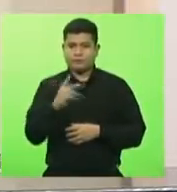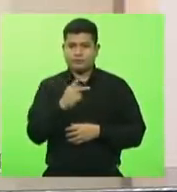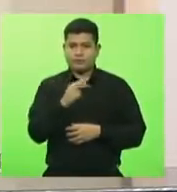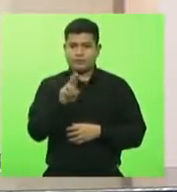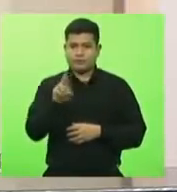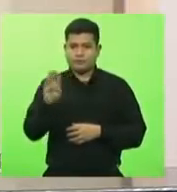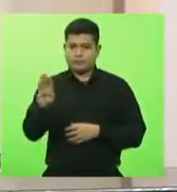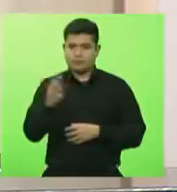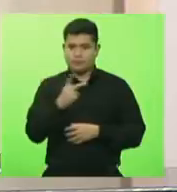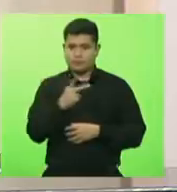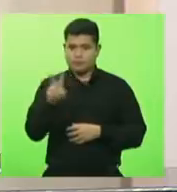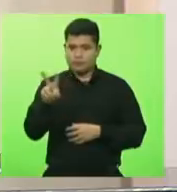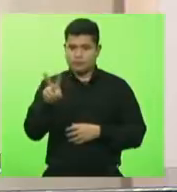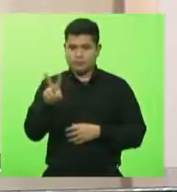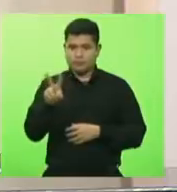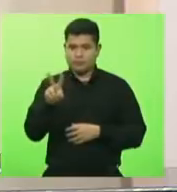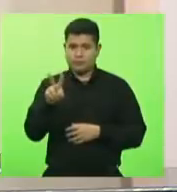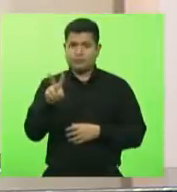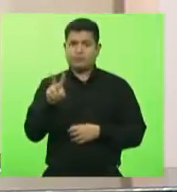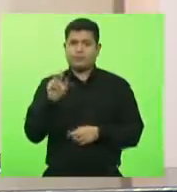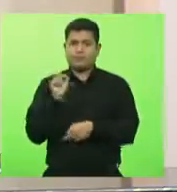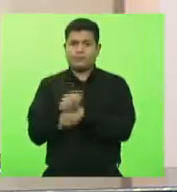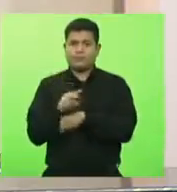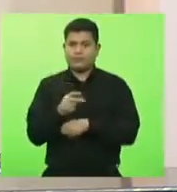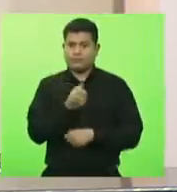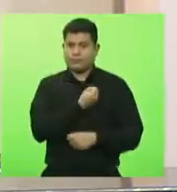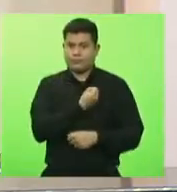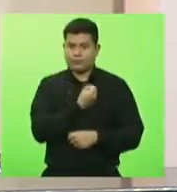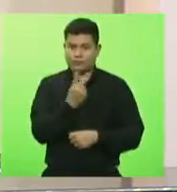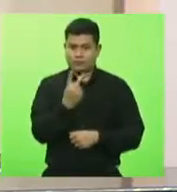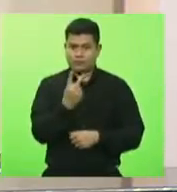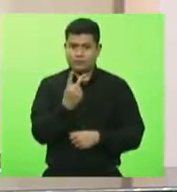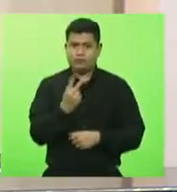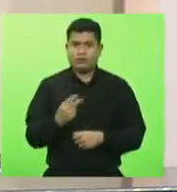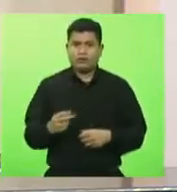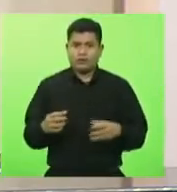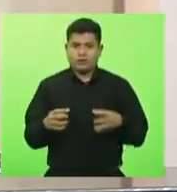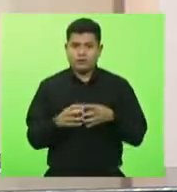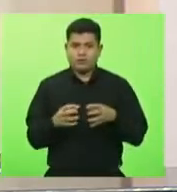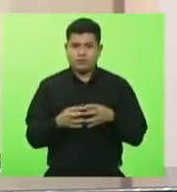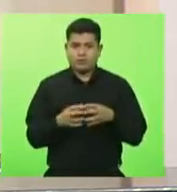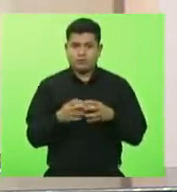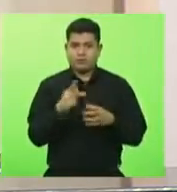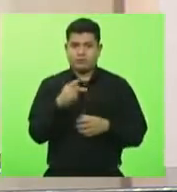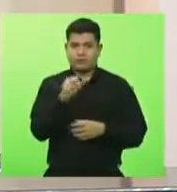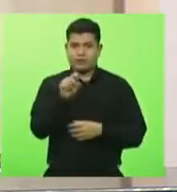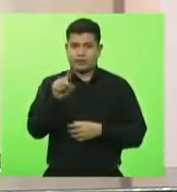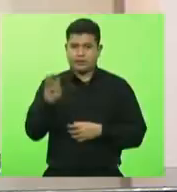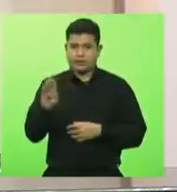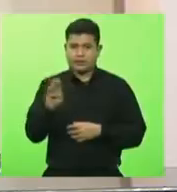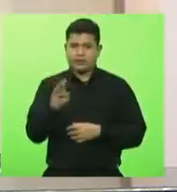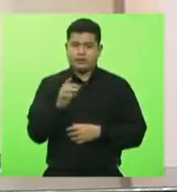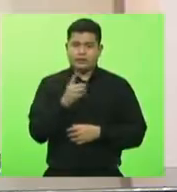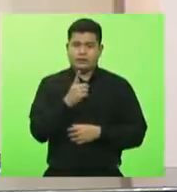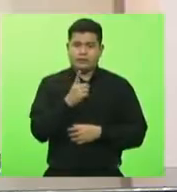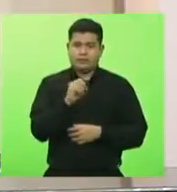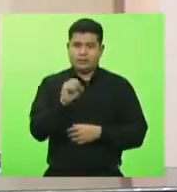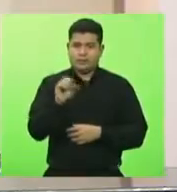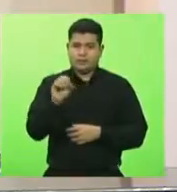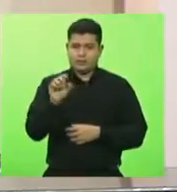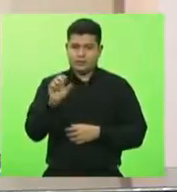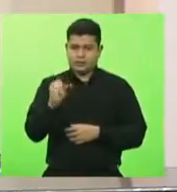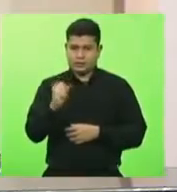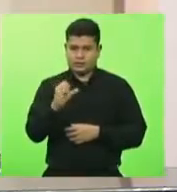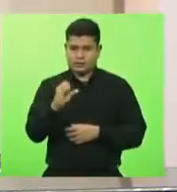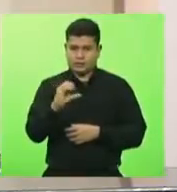e PV, número de vagas 2, bloco social democrático, PSD, PDT, PSDB e